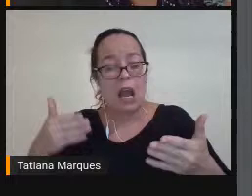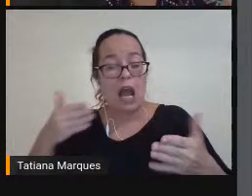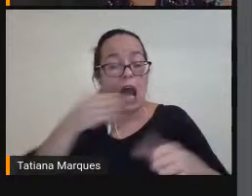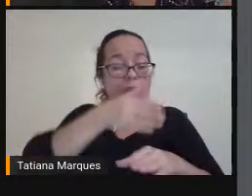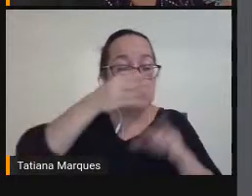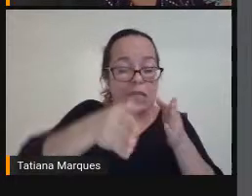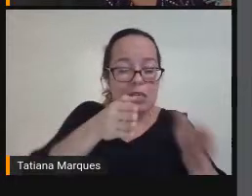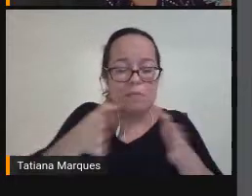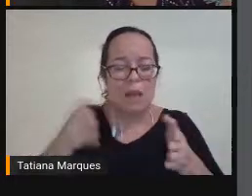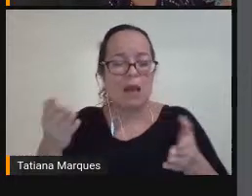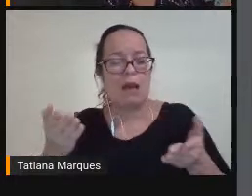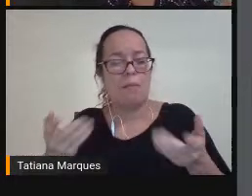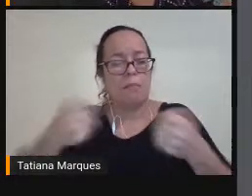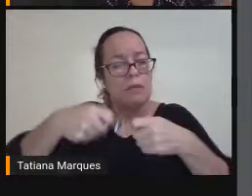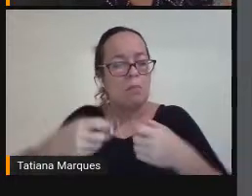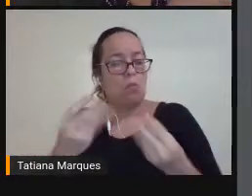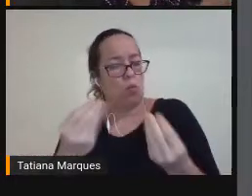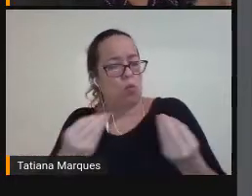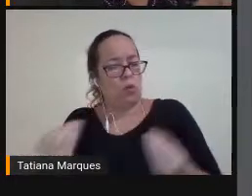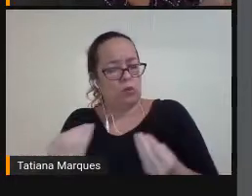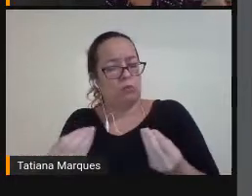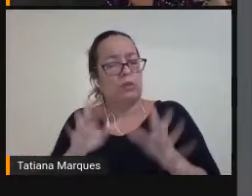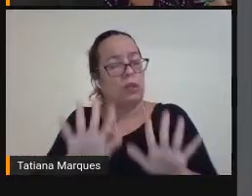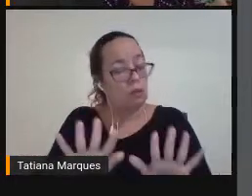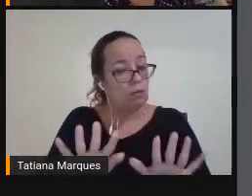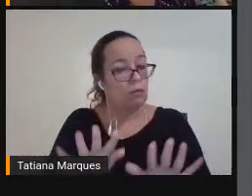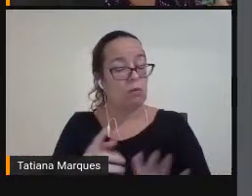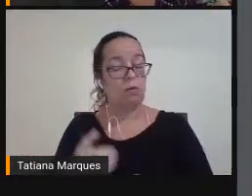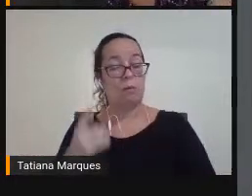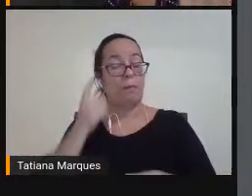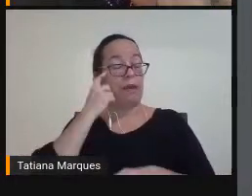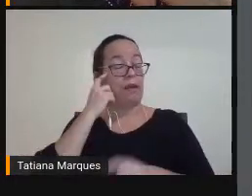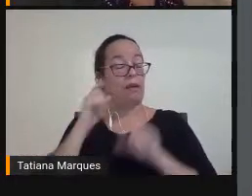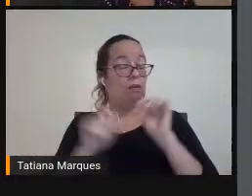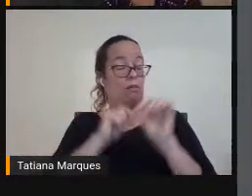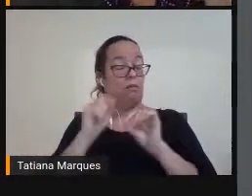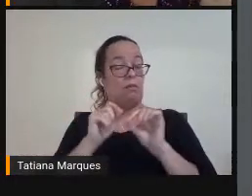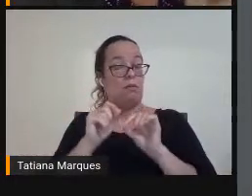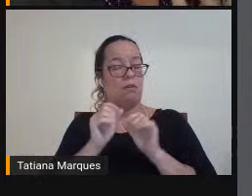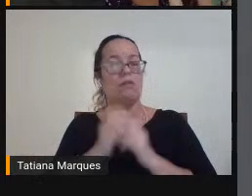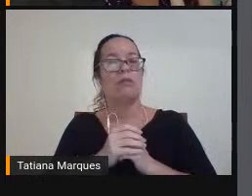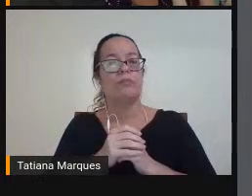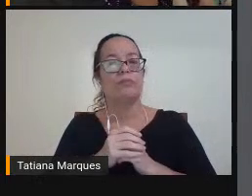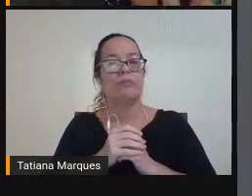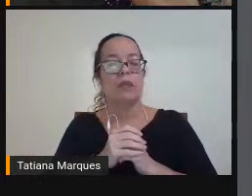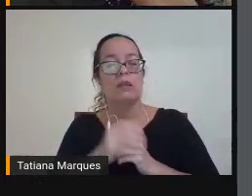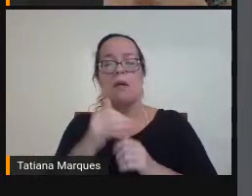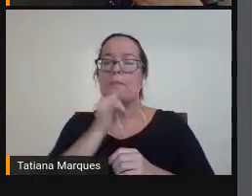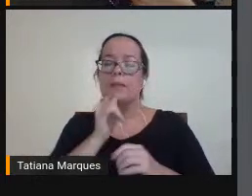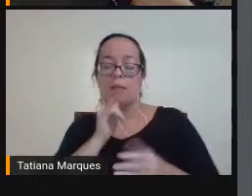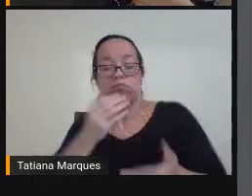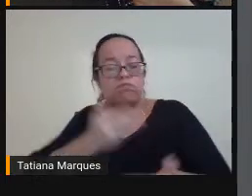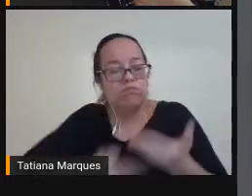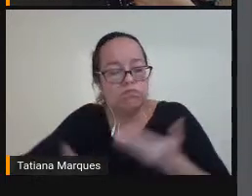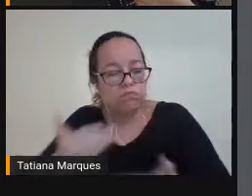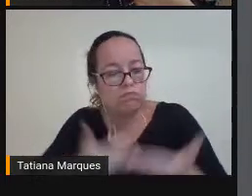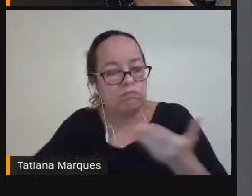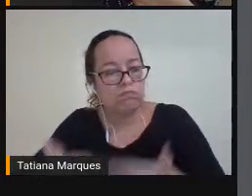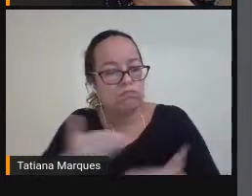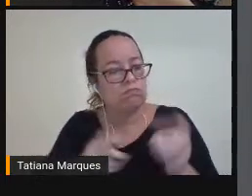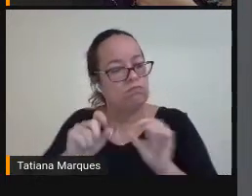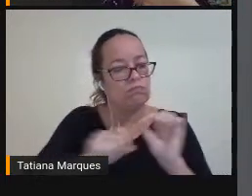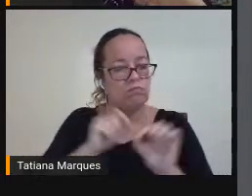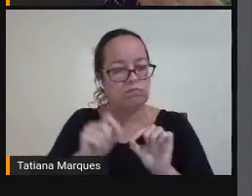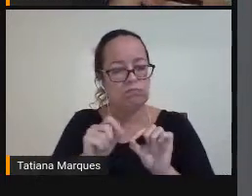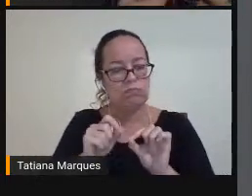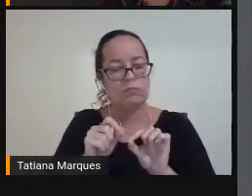Né Então Se a gente Parte Né Dessa interação A primeira coisa Que a gente vai